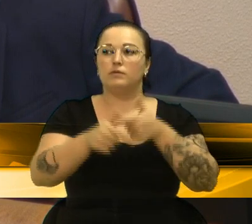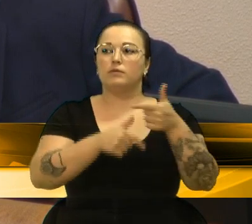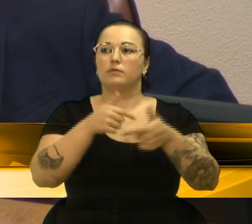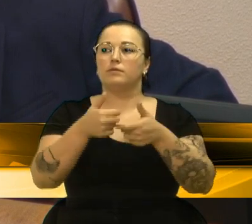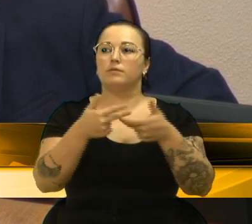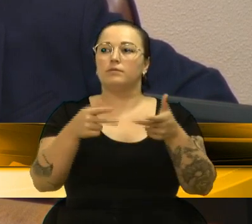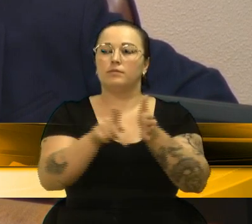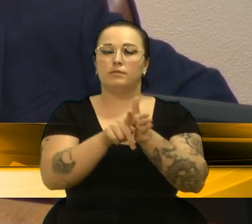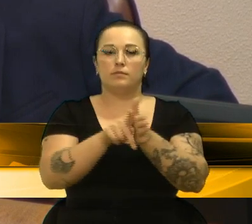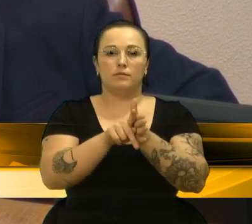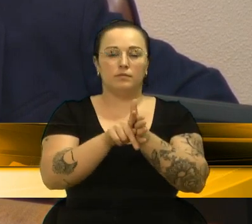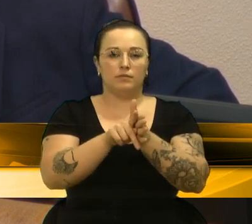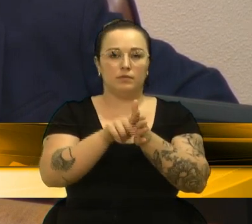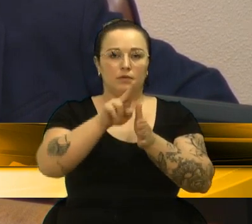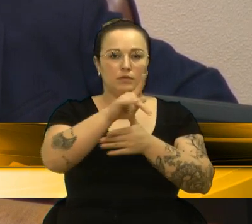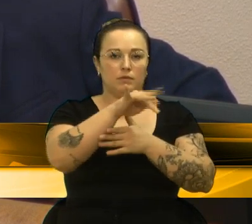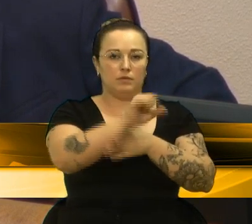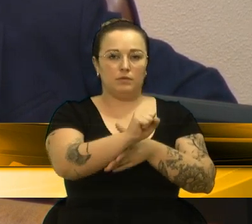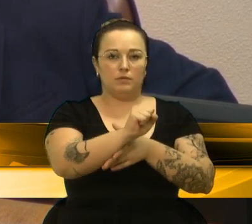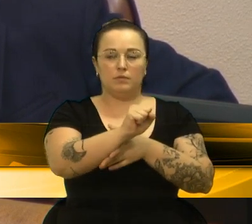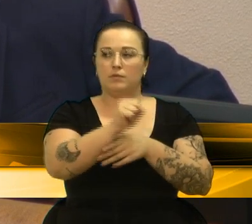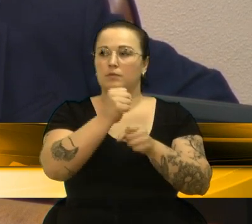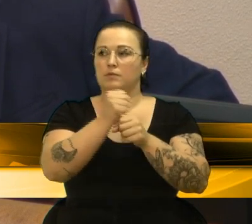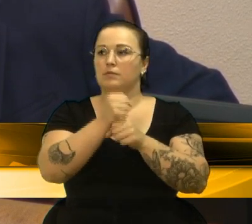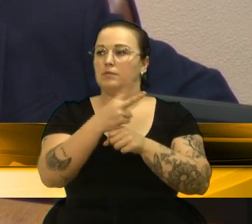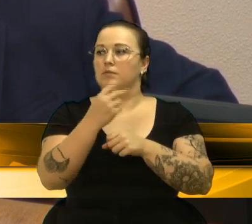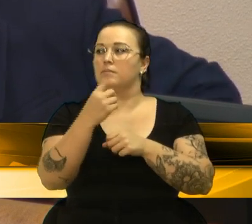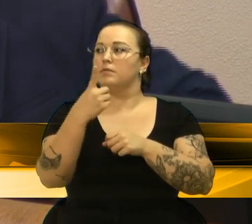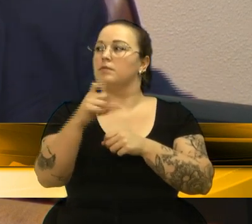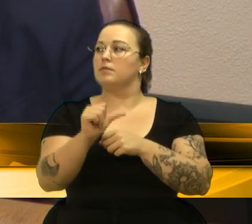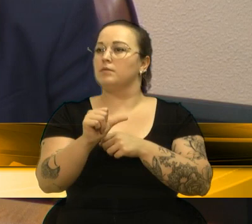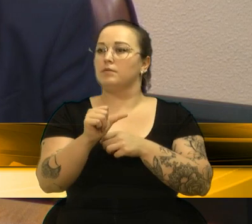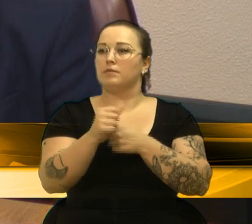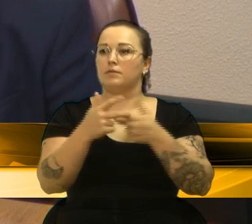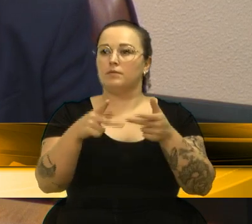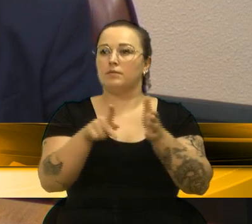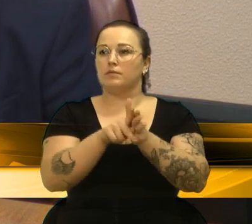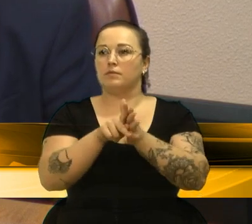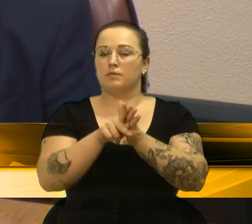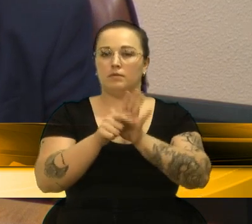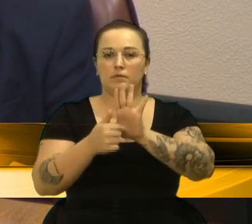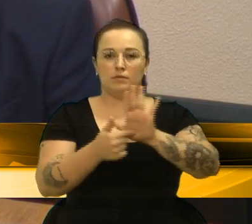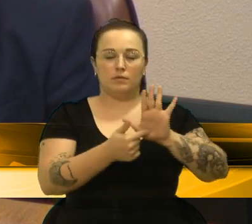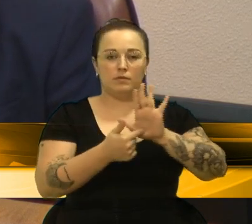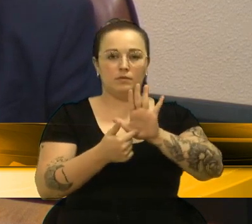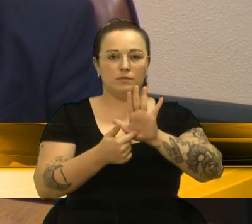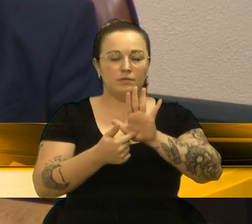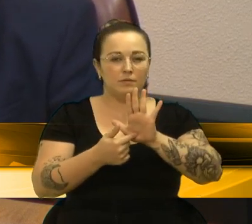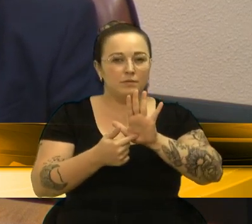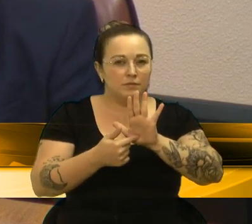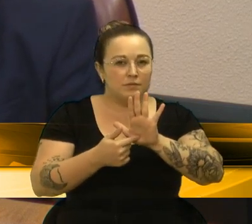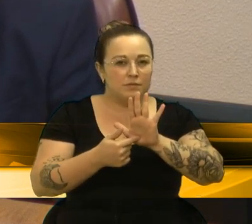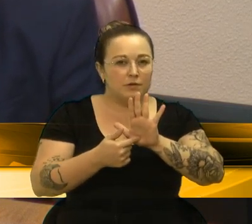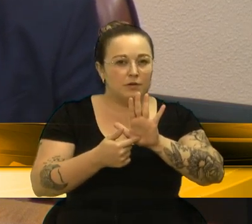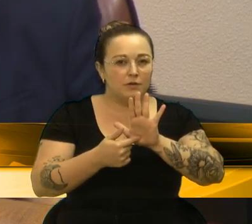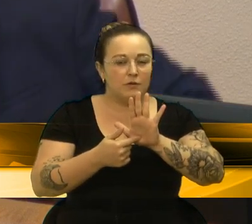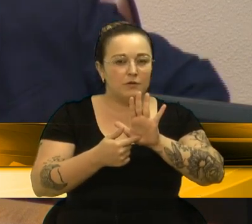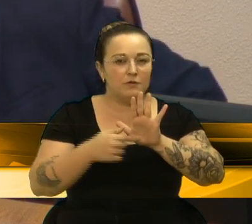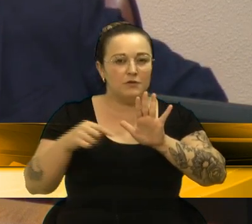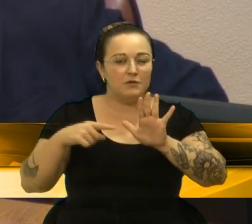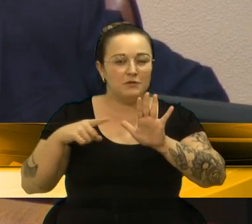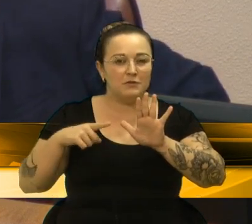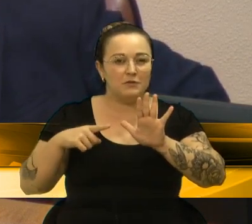operação da UPA Central, seletistas e dimensionamento e custo de recursos humanos necessários à operação da UPA Central. Estatutário, documento 12.